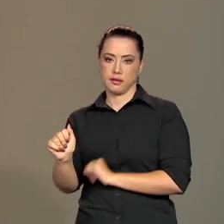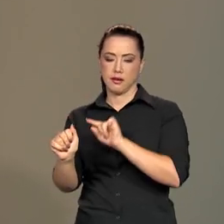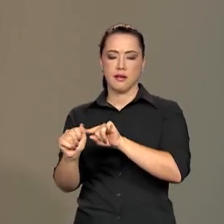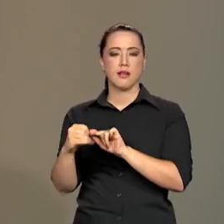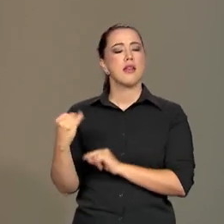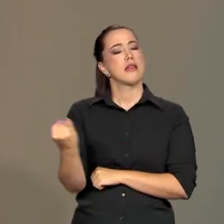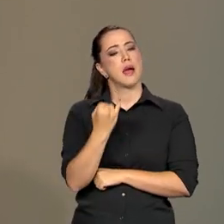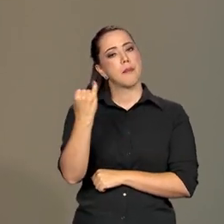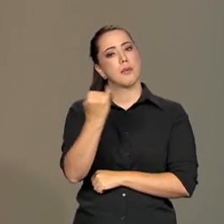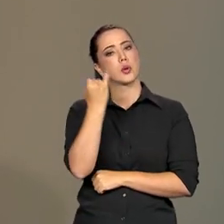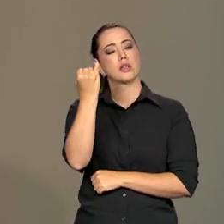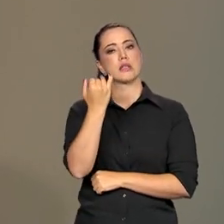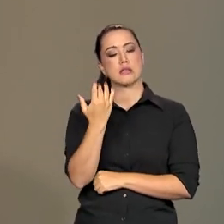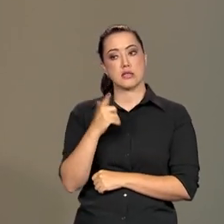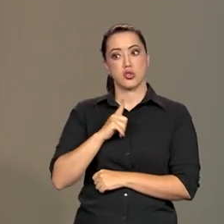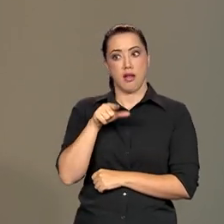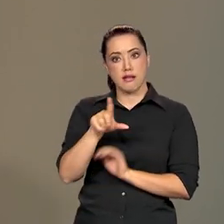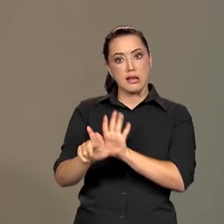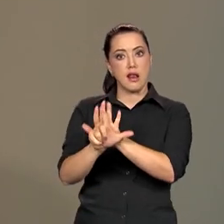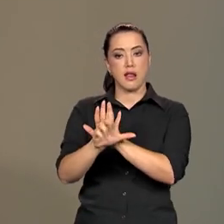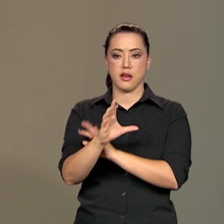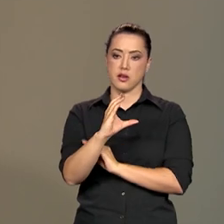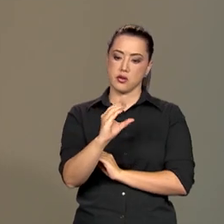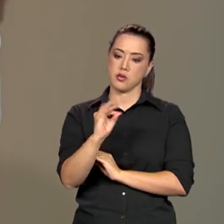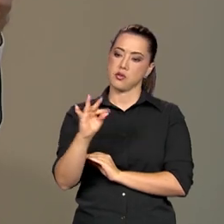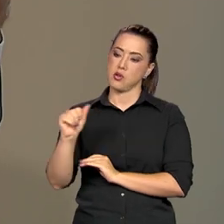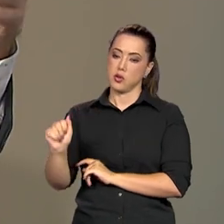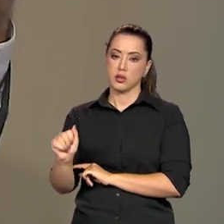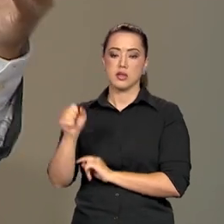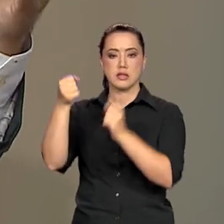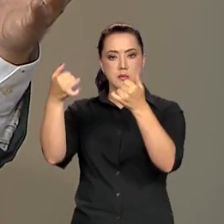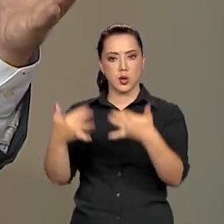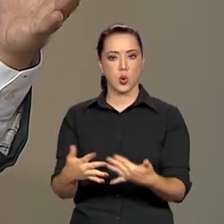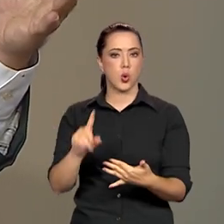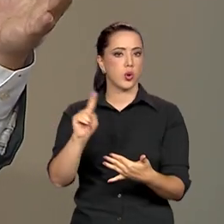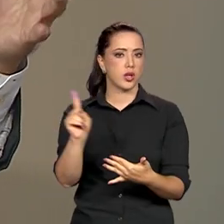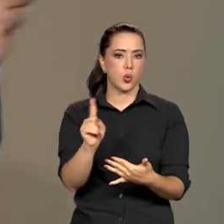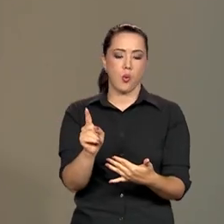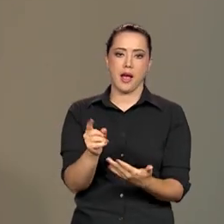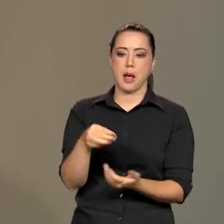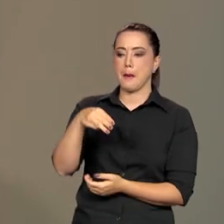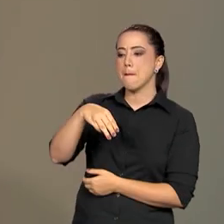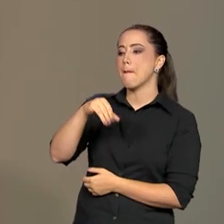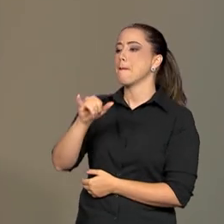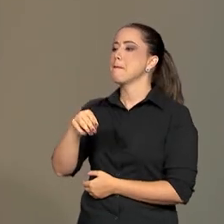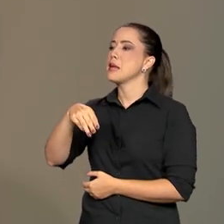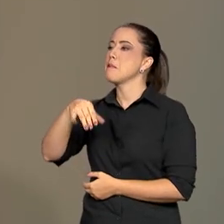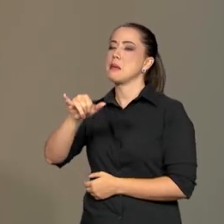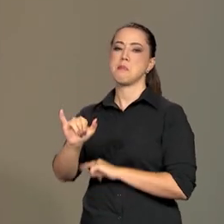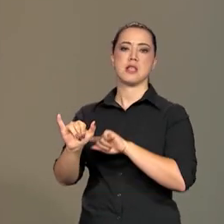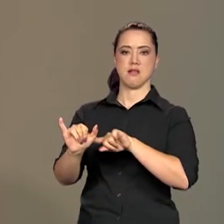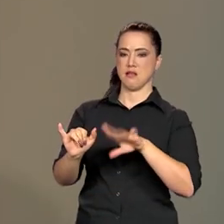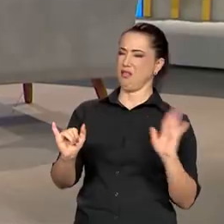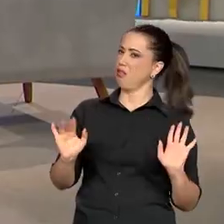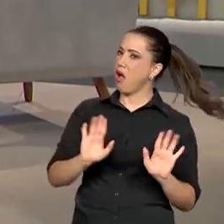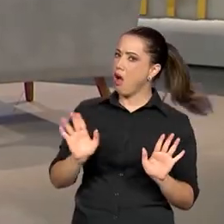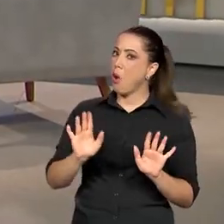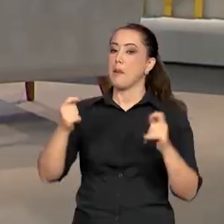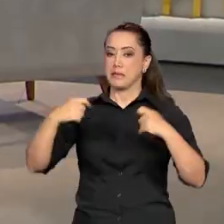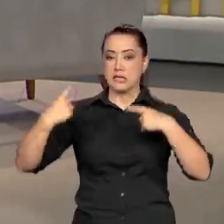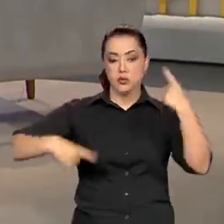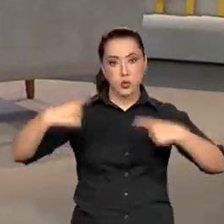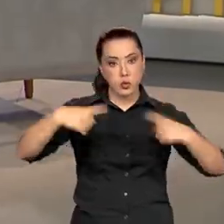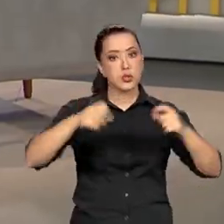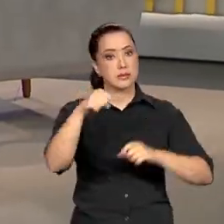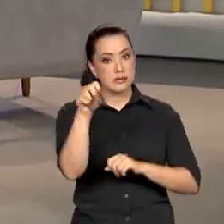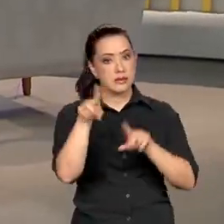a lei de cotas no país. Ou seja, a senhora falou até que não é mimimi e a senhora queria discutir essa